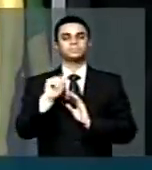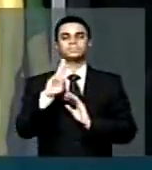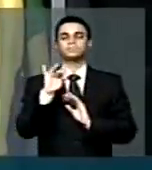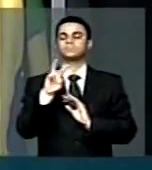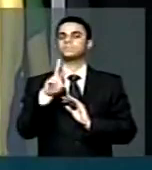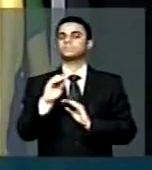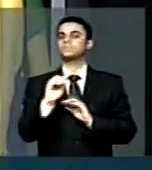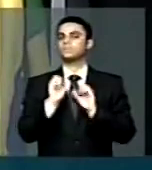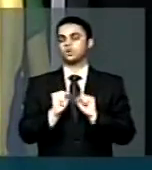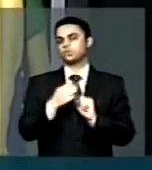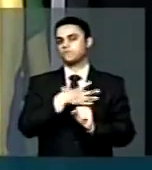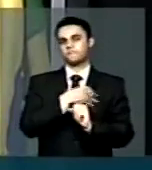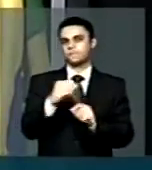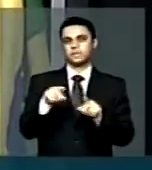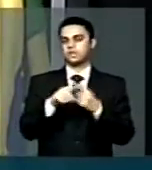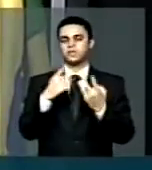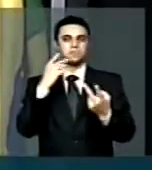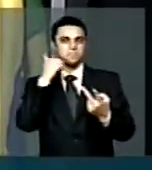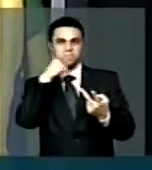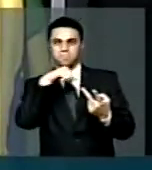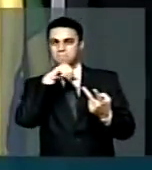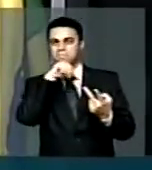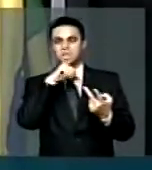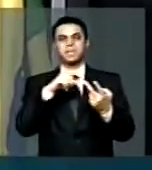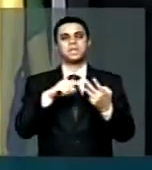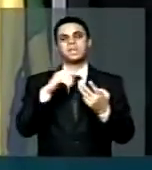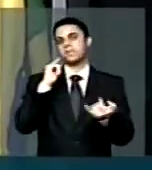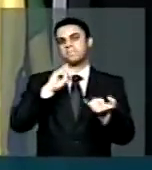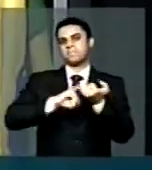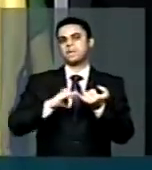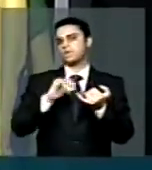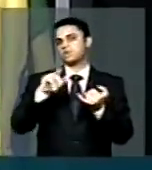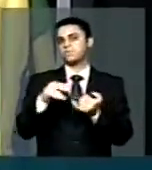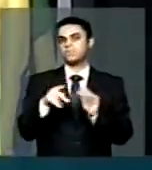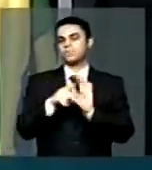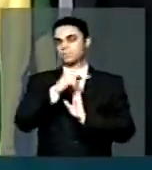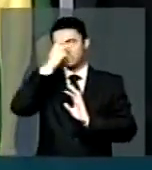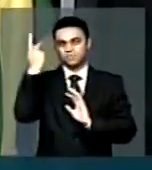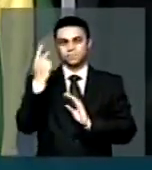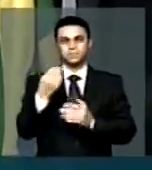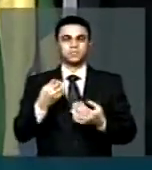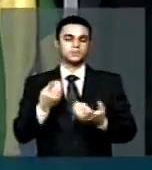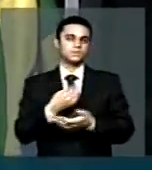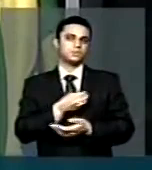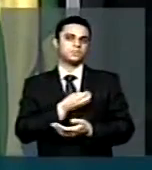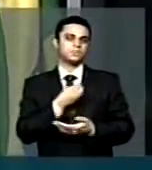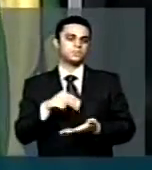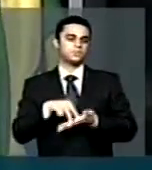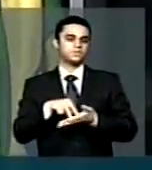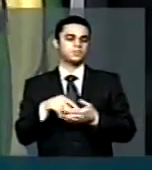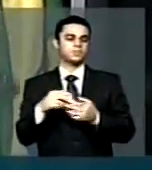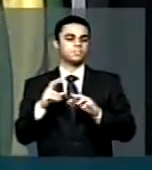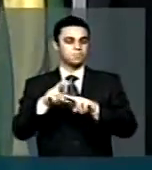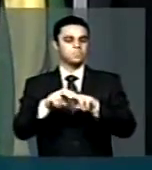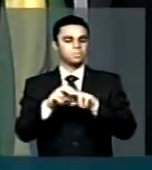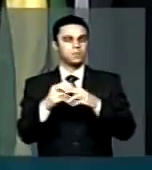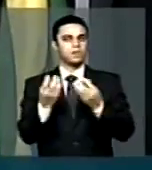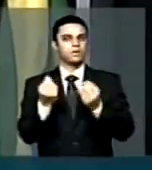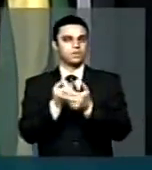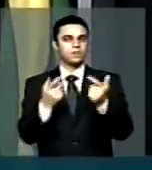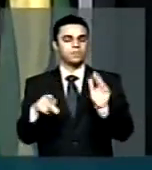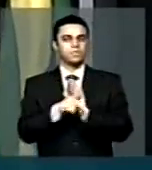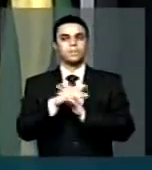filho, a mãe, a amante, a irmã do titular. Então a grande regra dos cartórios